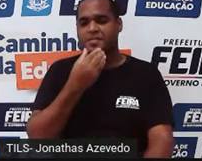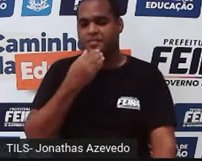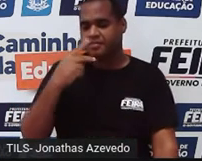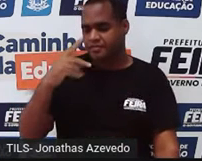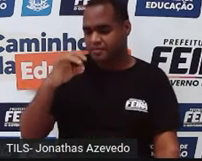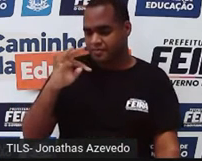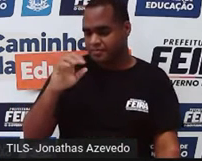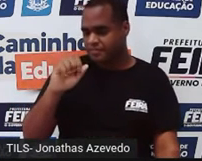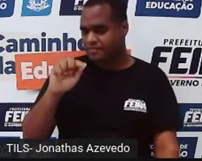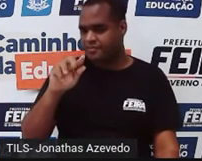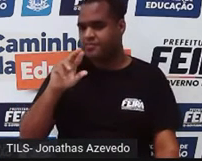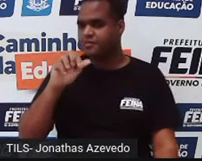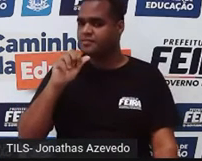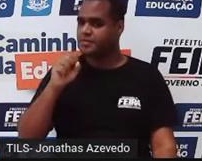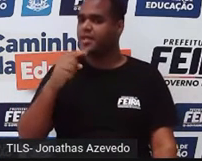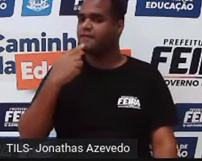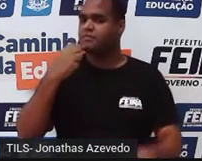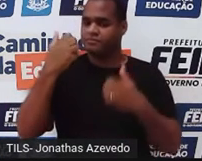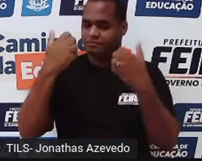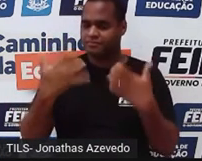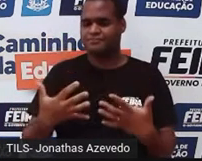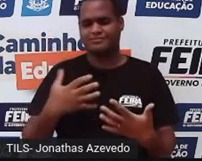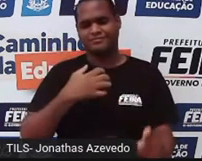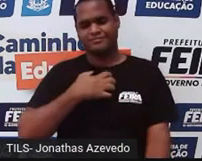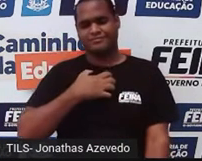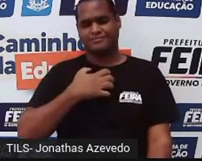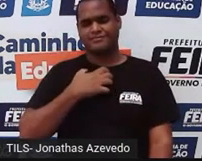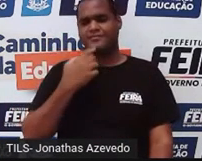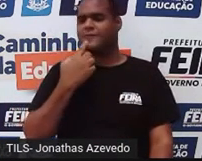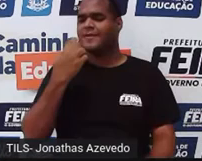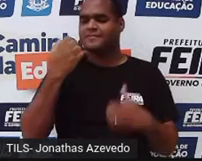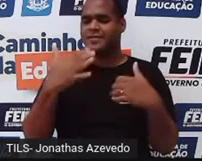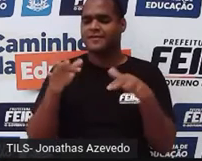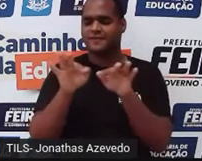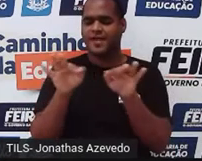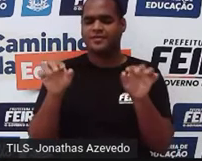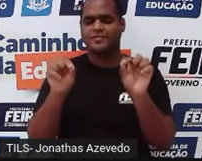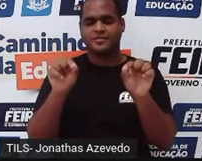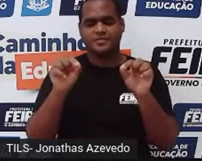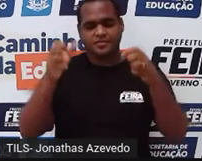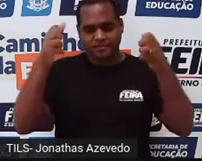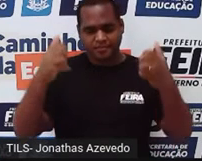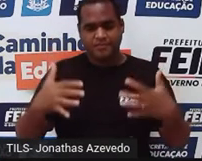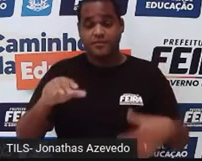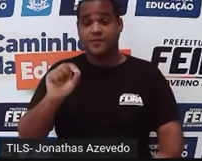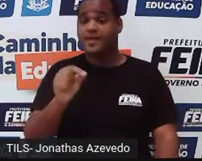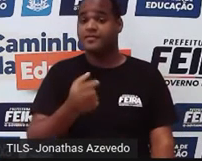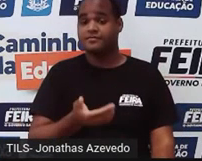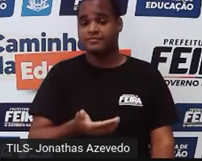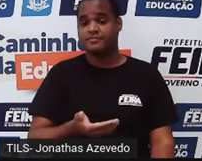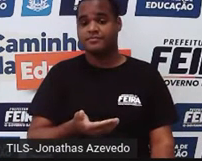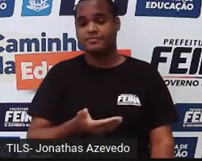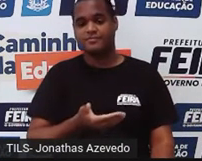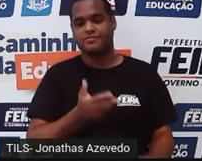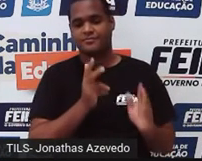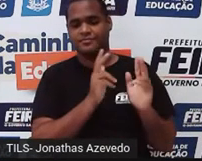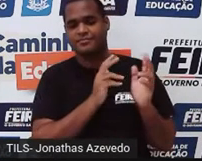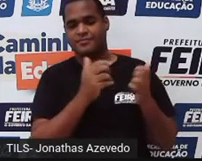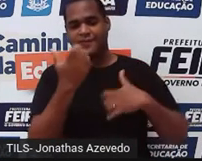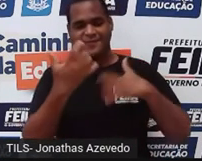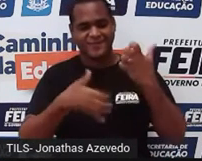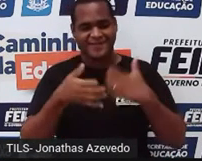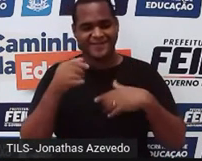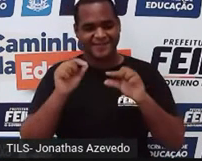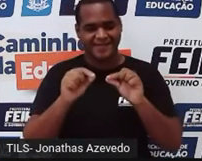faz muito sentido. E por que que eu trago essa frase? Porque, né, o papo da nossa aula tem a ver com números.